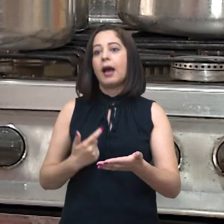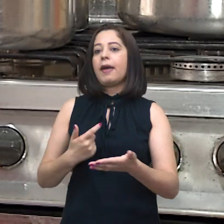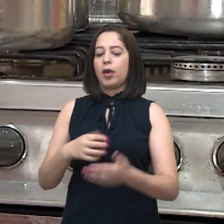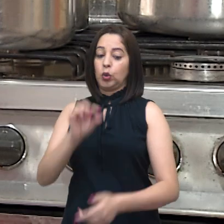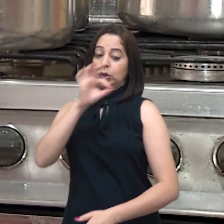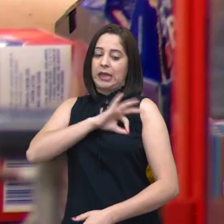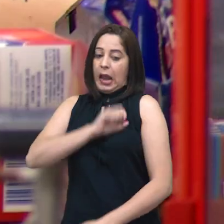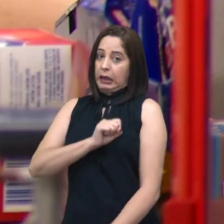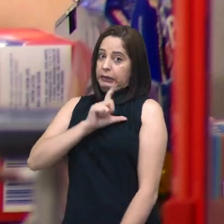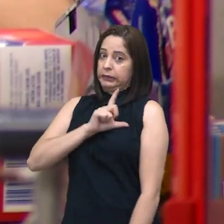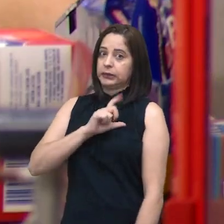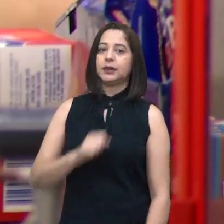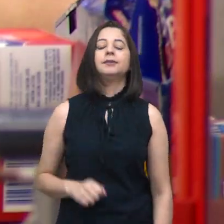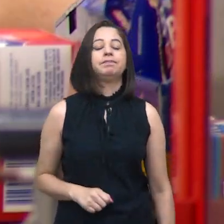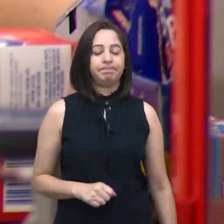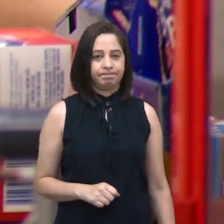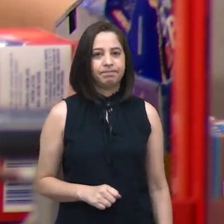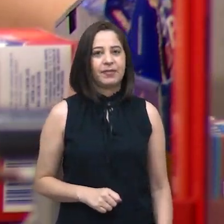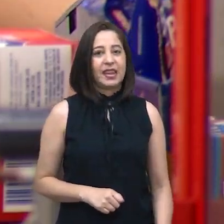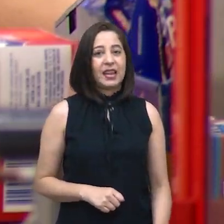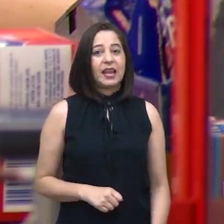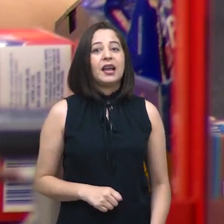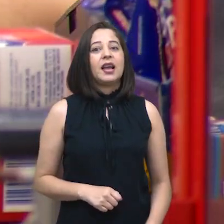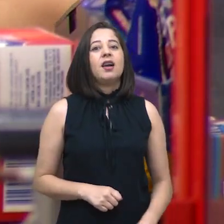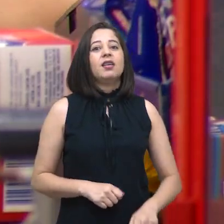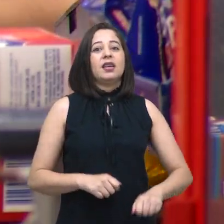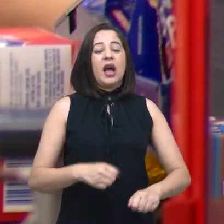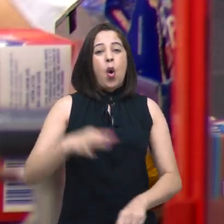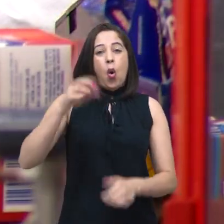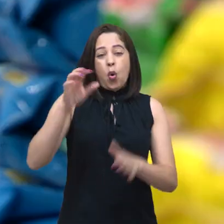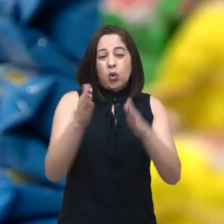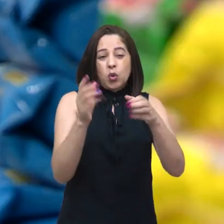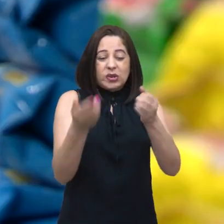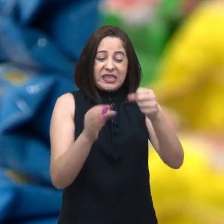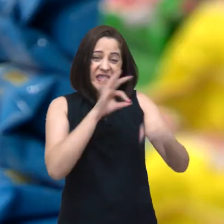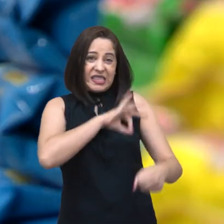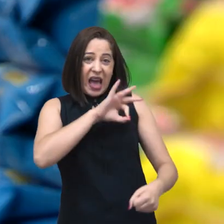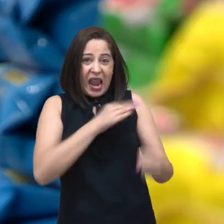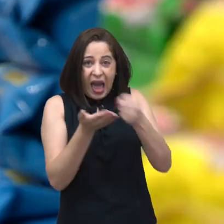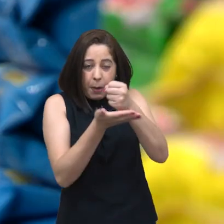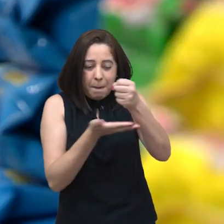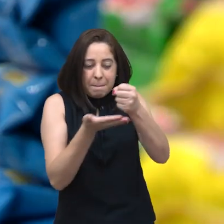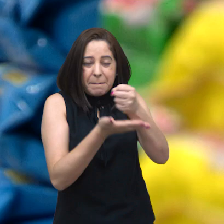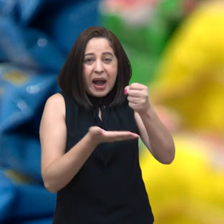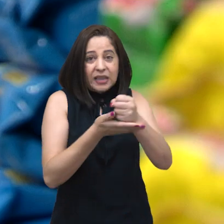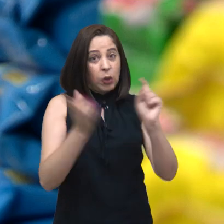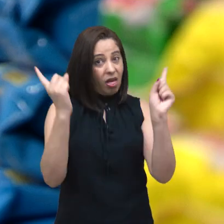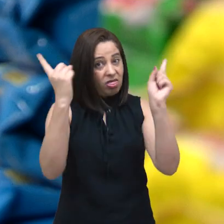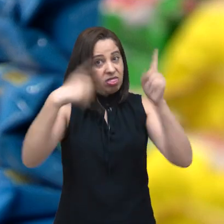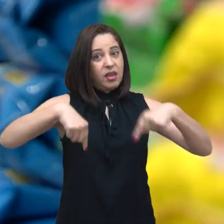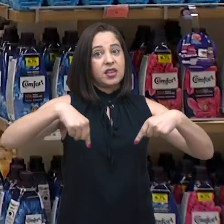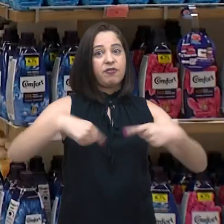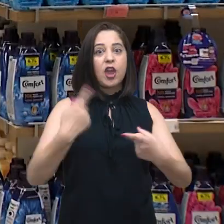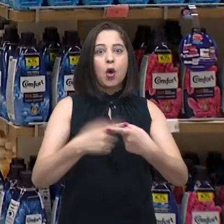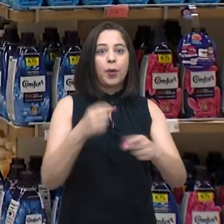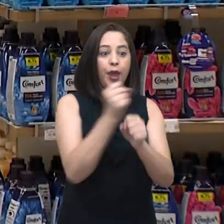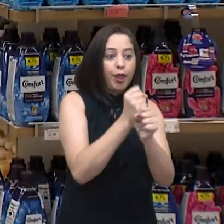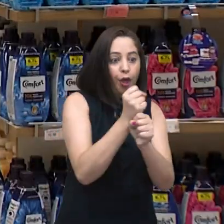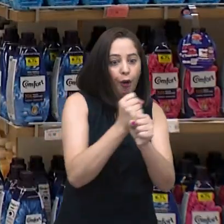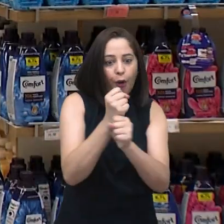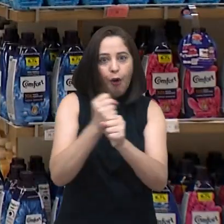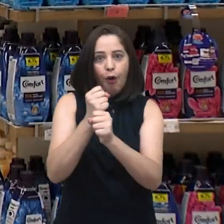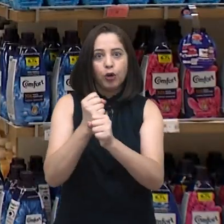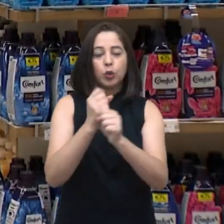complemento muito bem. E muitos fatores pesam no bolso dos brasileiros. Viver com salário mínimo é um desafio para os